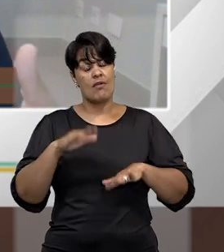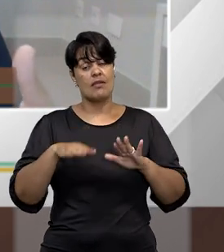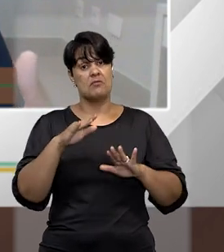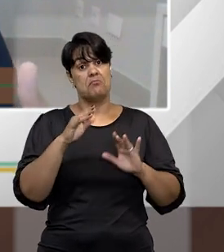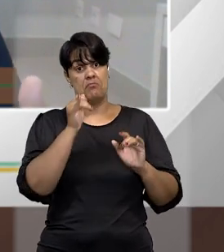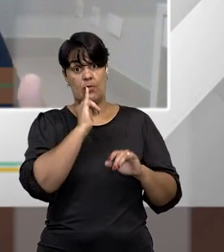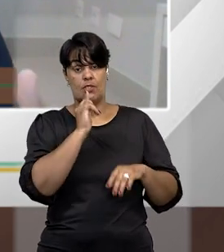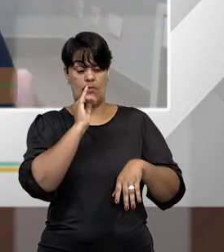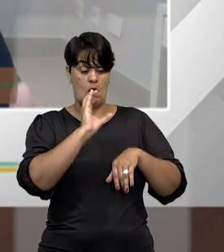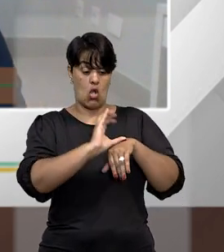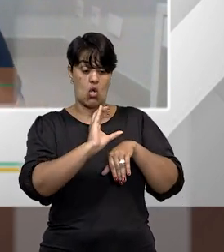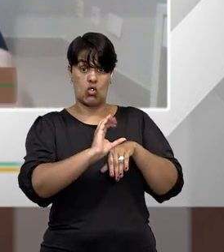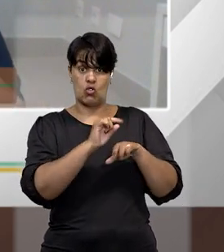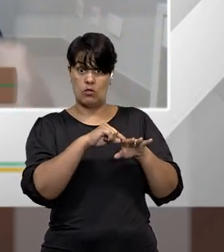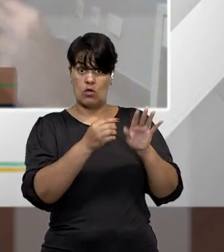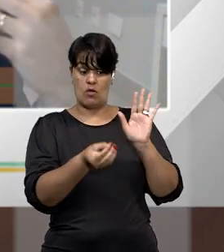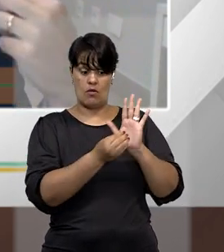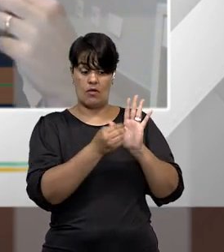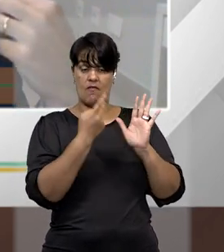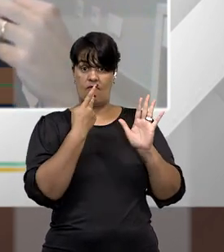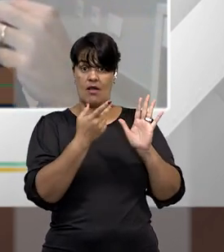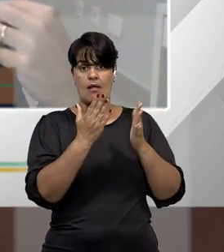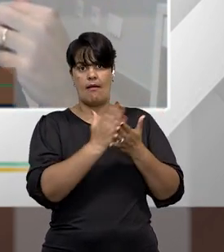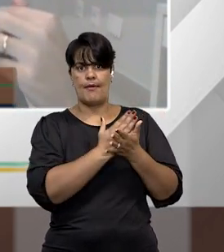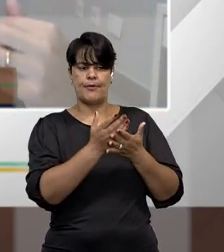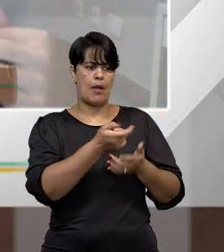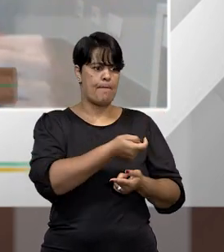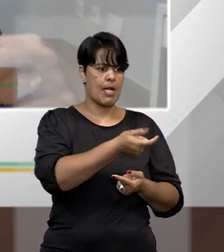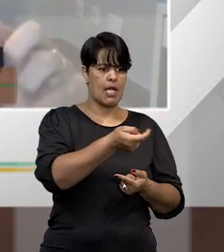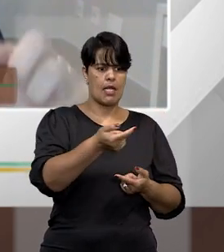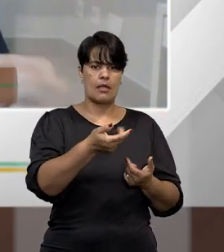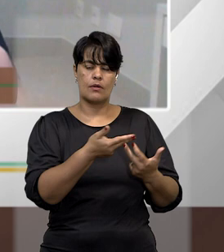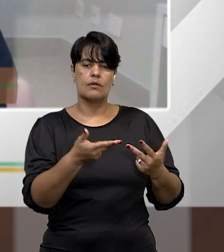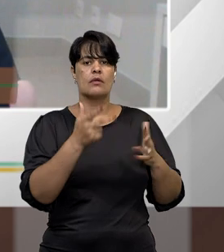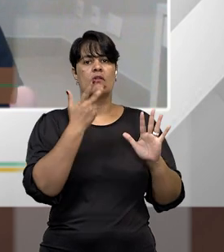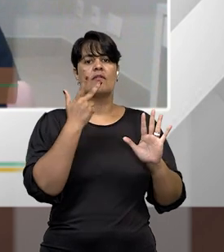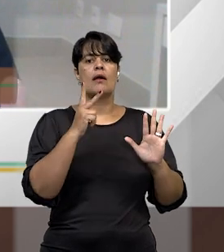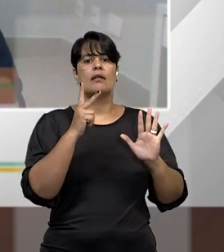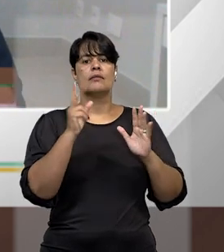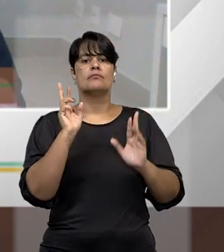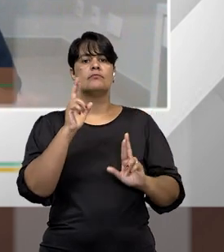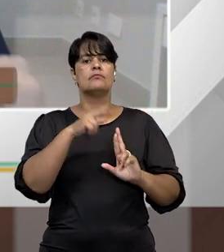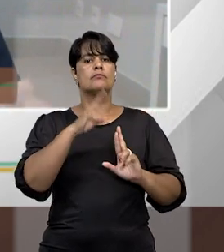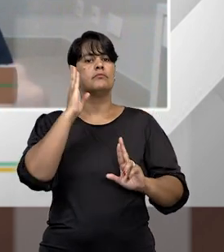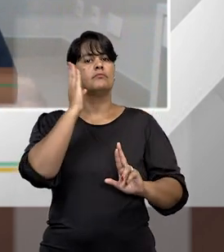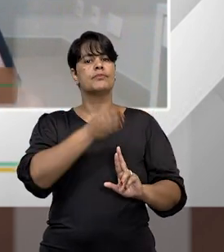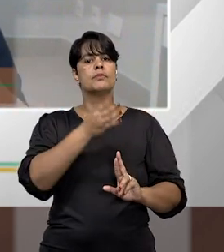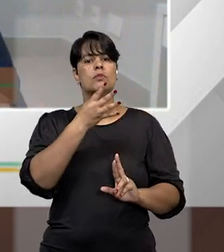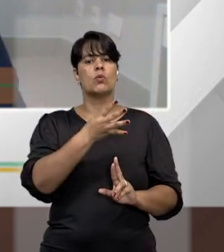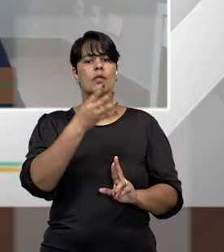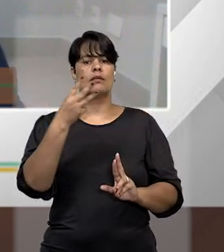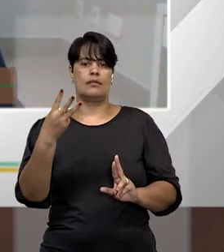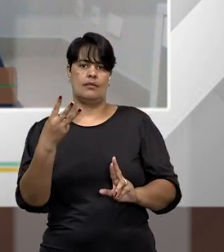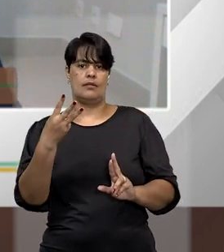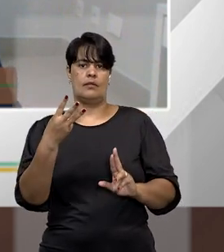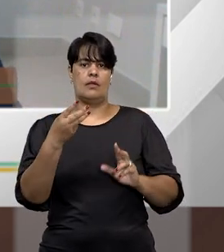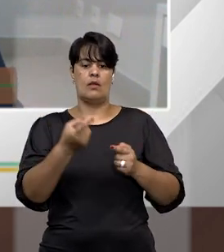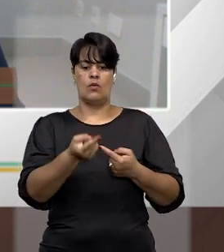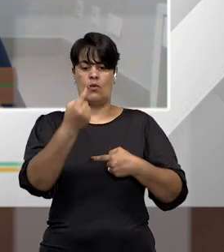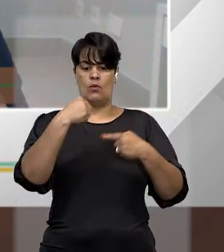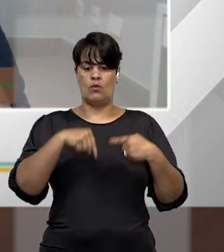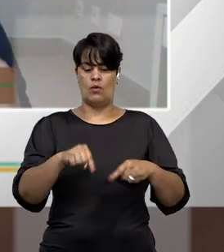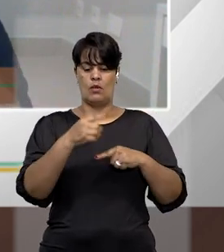alcança esses benefícios, ela o fez expressamente no inciso 43. No inciso 44, esse que se refere aos grupos